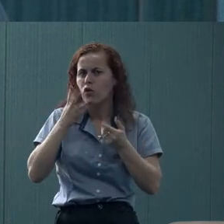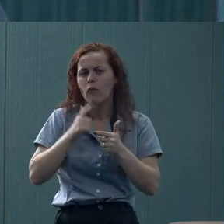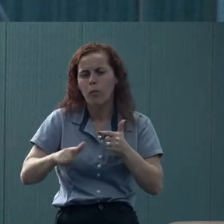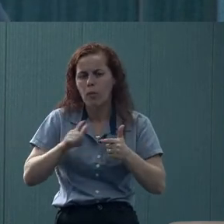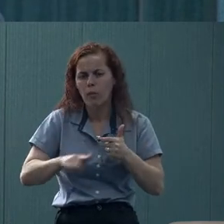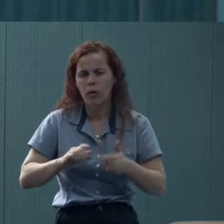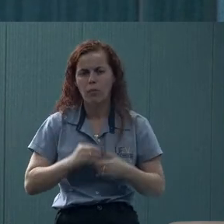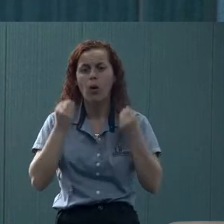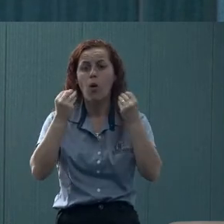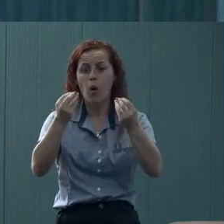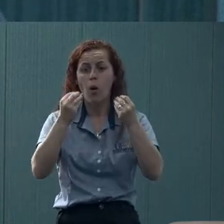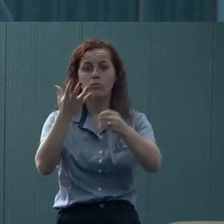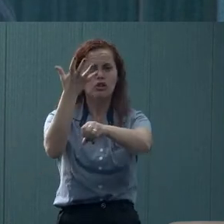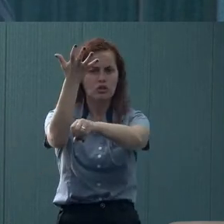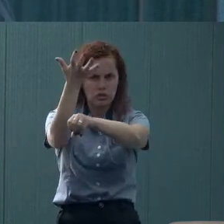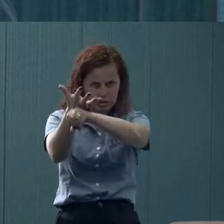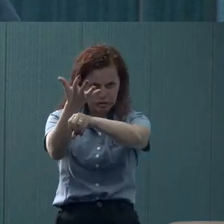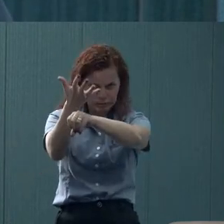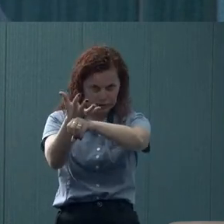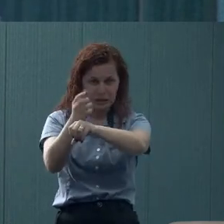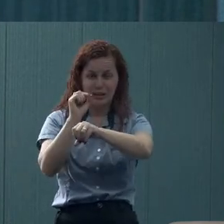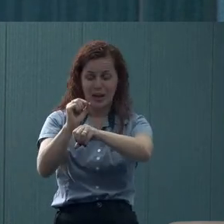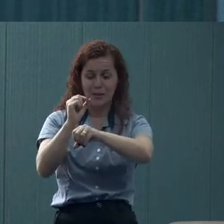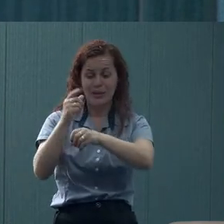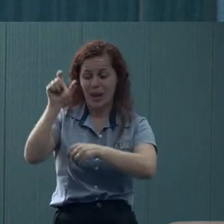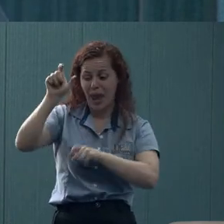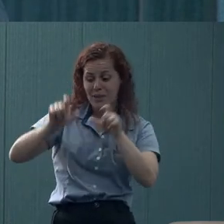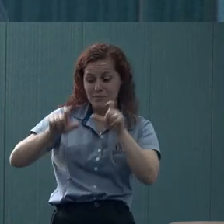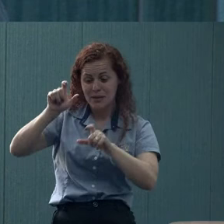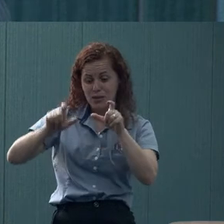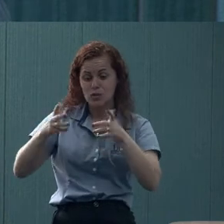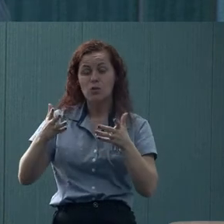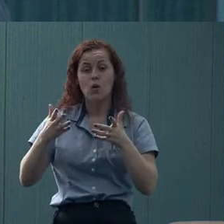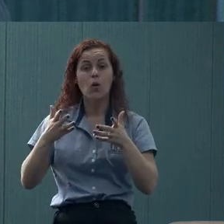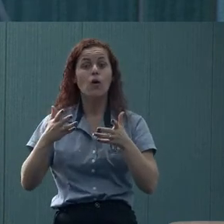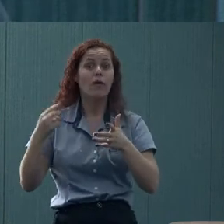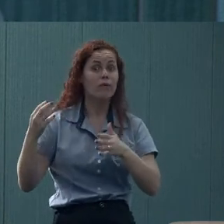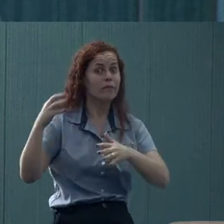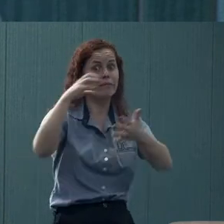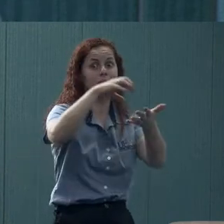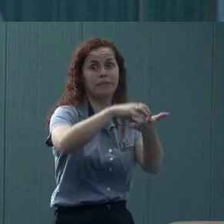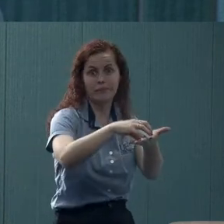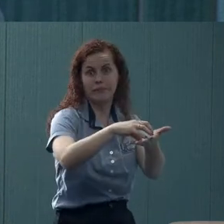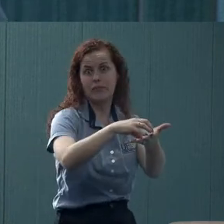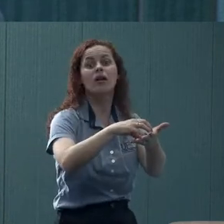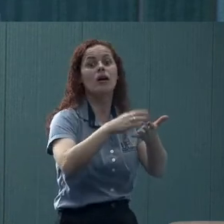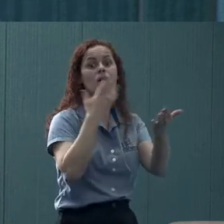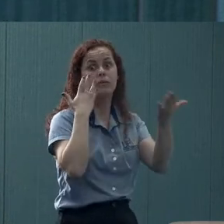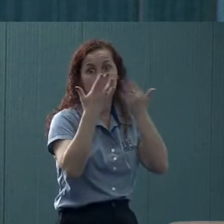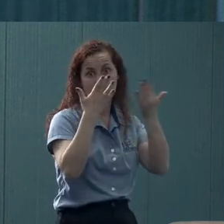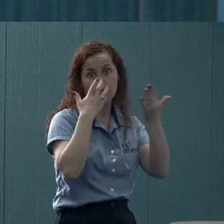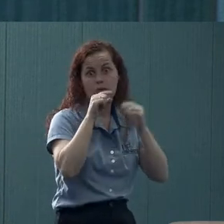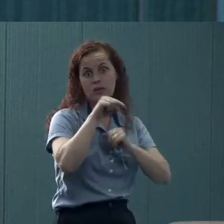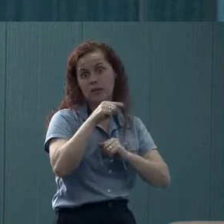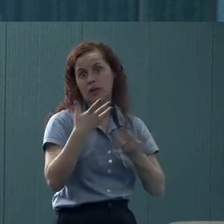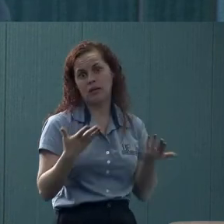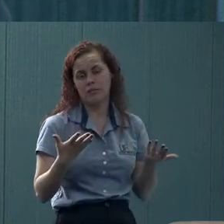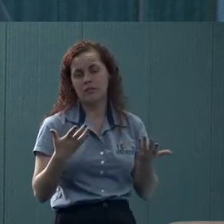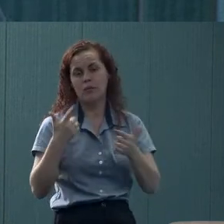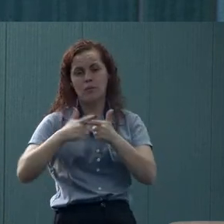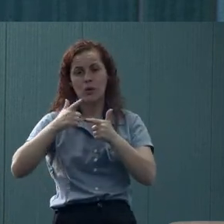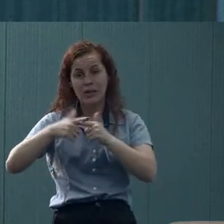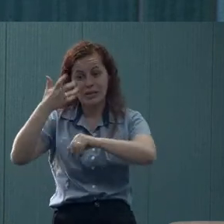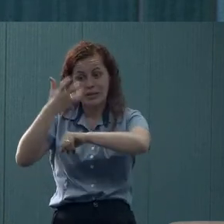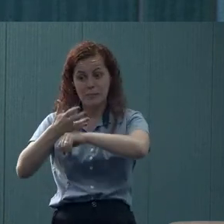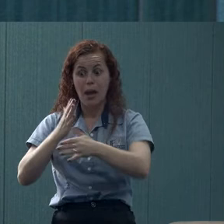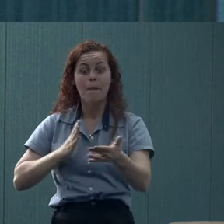certas disciplinas levam muitas pessoas à divisão psicossocial. E são queixas diretamente ligadas a essas disciplinas. A